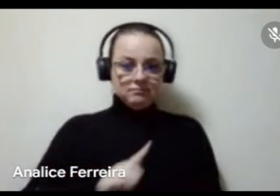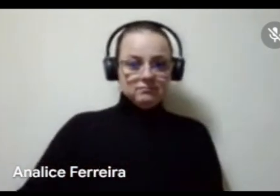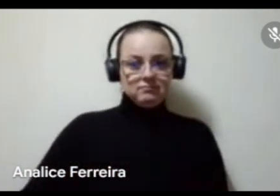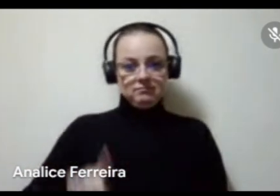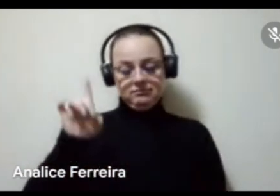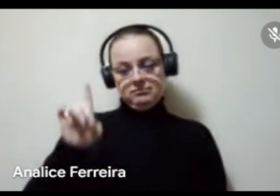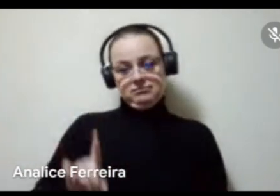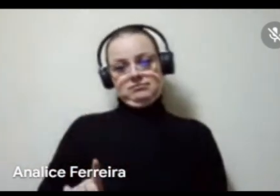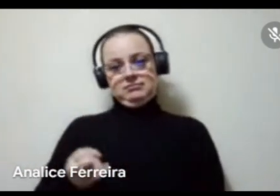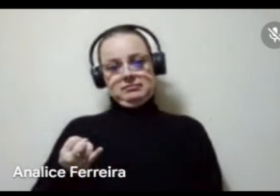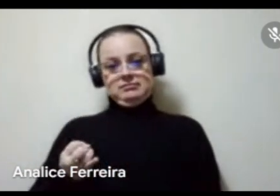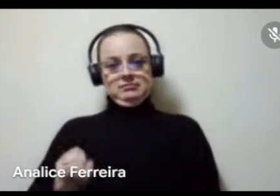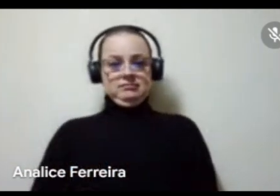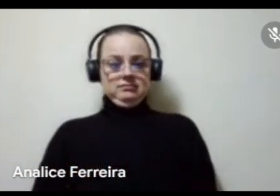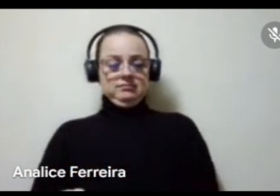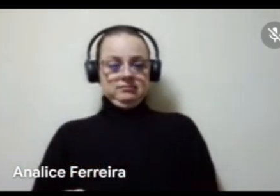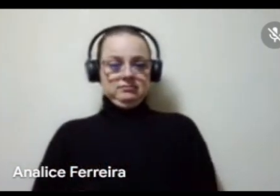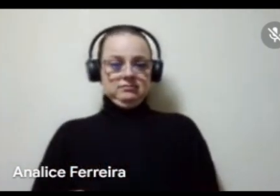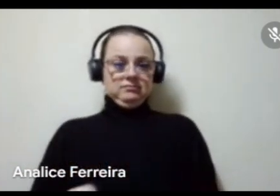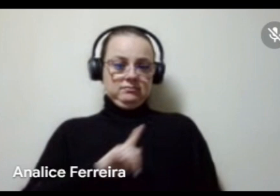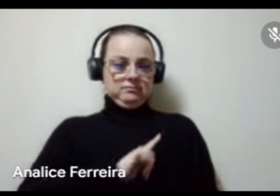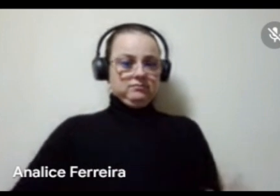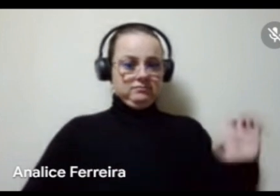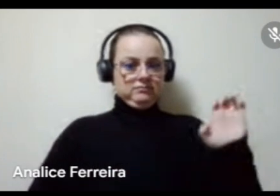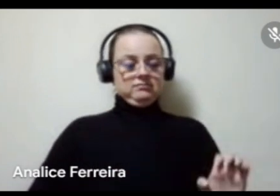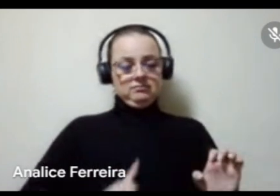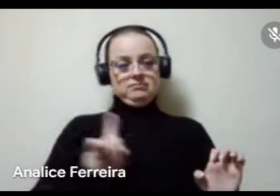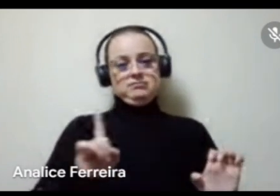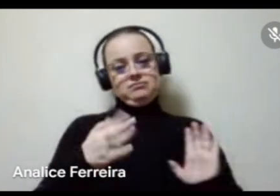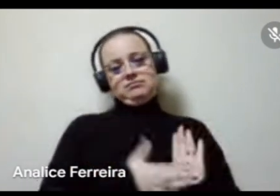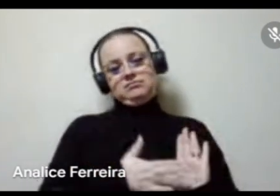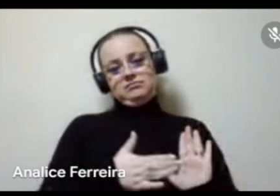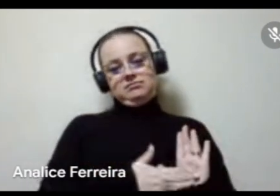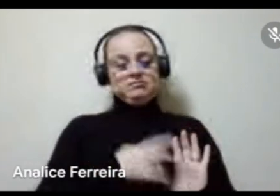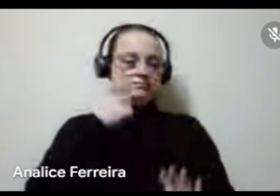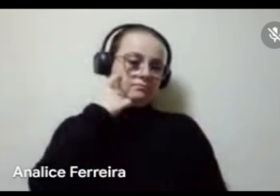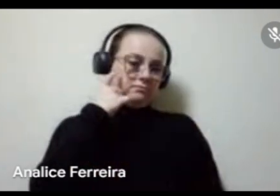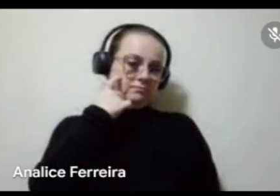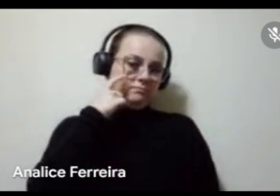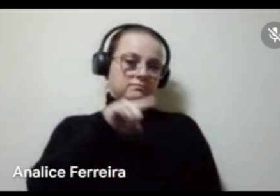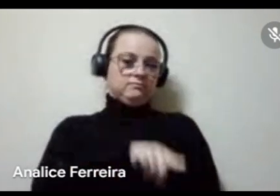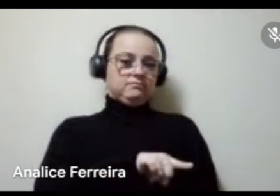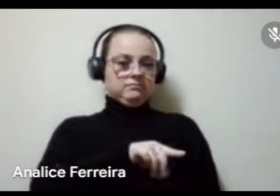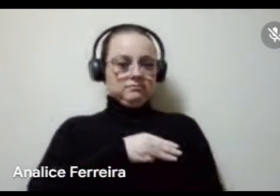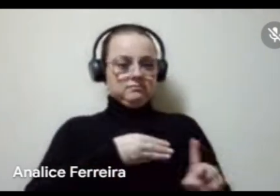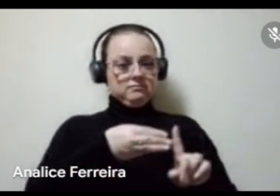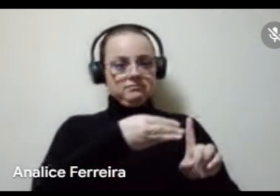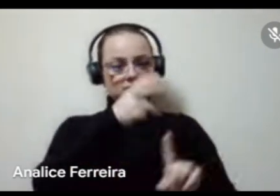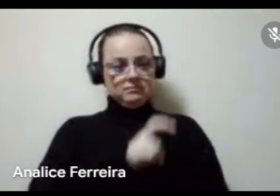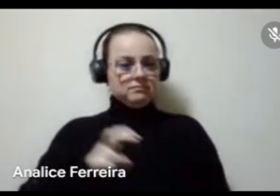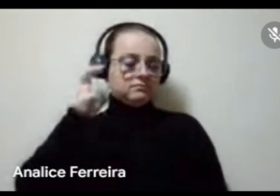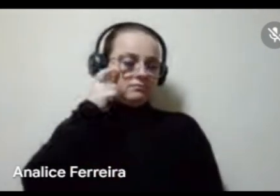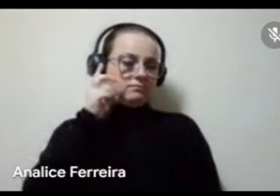se, enquanto governo de esquerda, a gente não se propõe a pensar esse mercado da cultura, que a gente